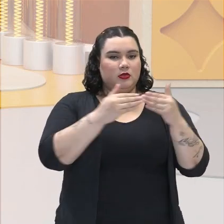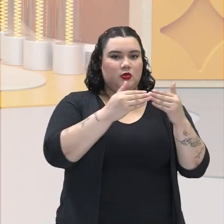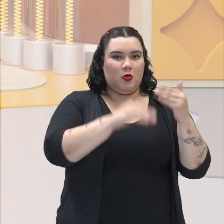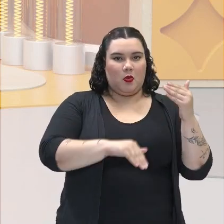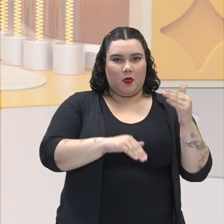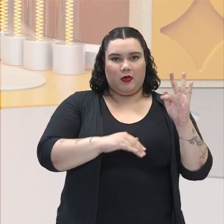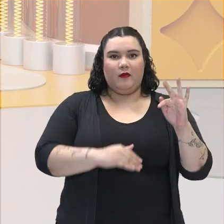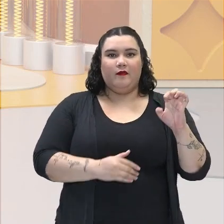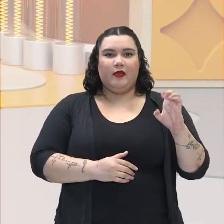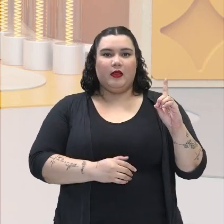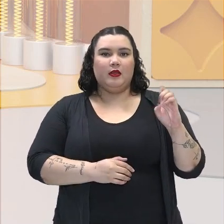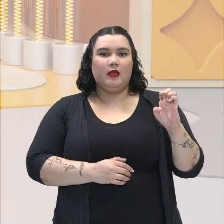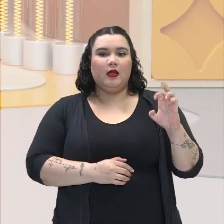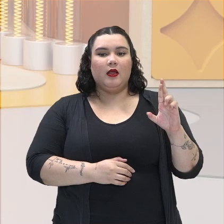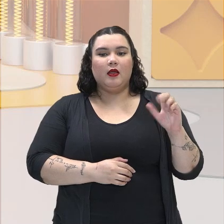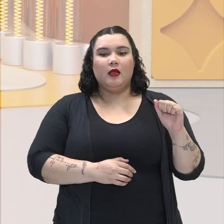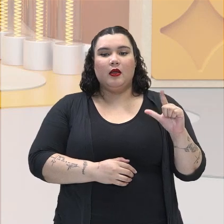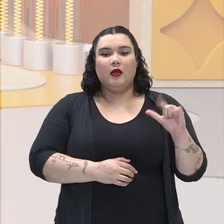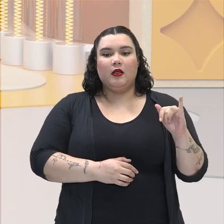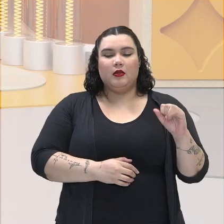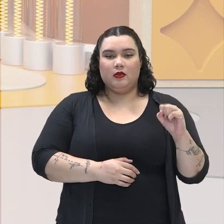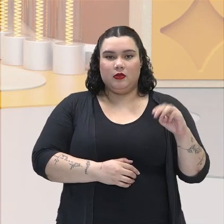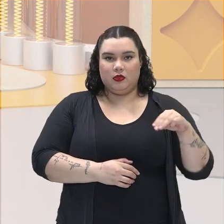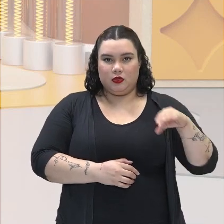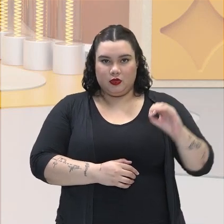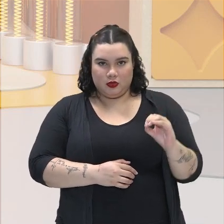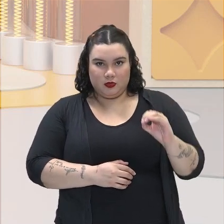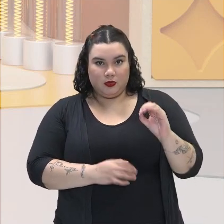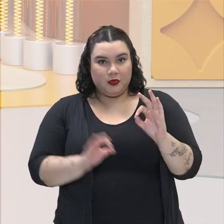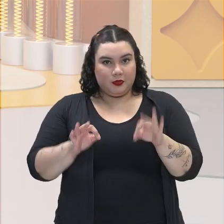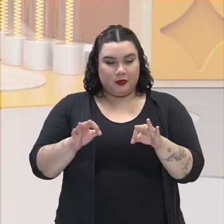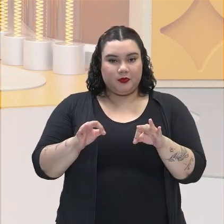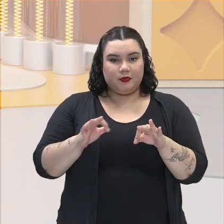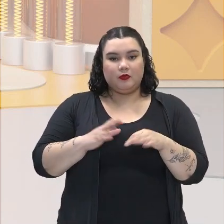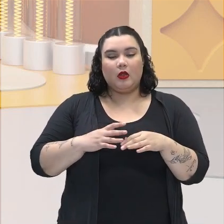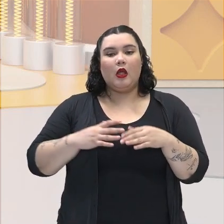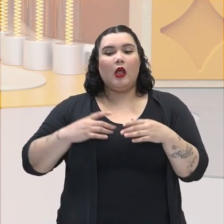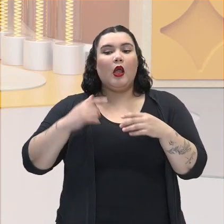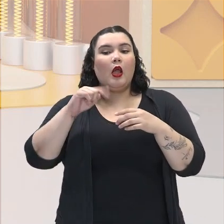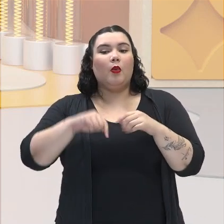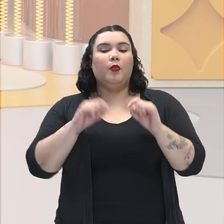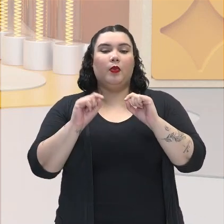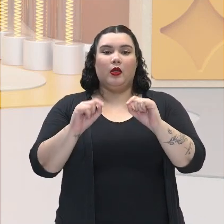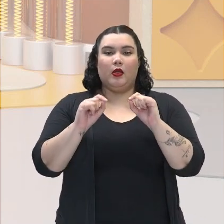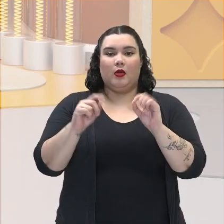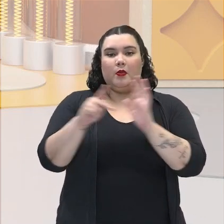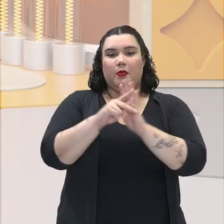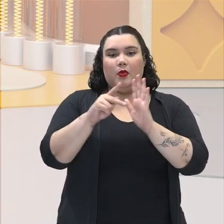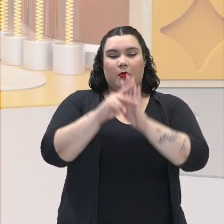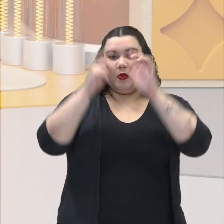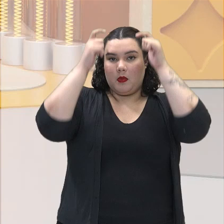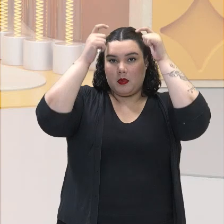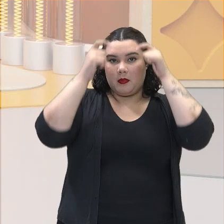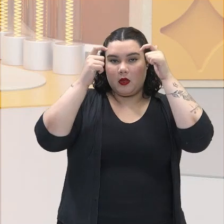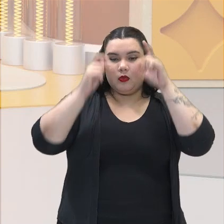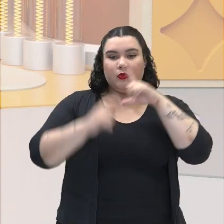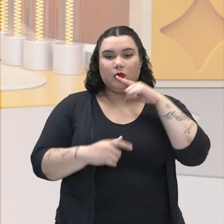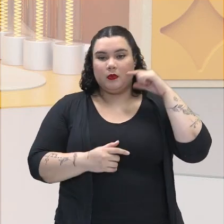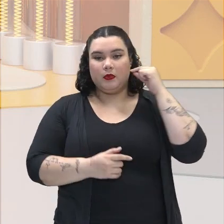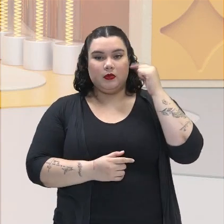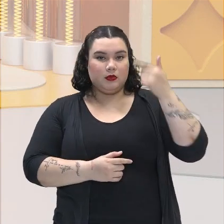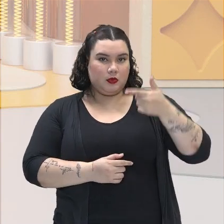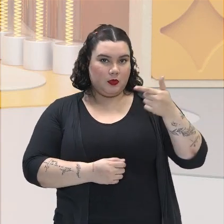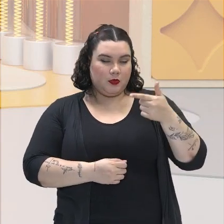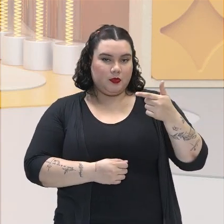estivesse centralizado nas mãos de uma figura central, que, no caso, era o imperador Dom Pedro II.